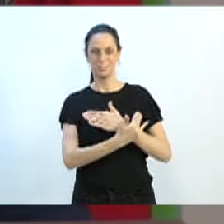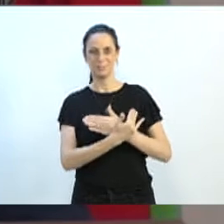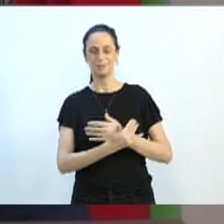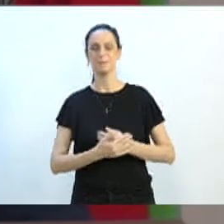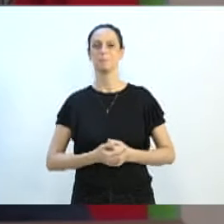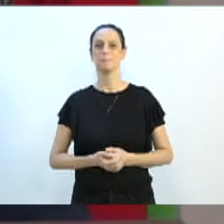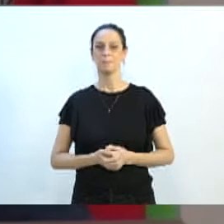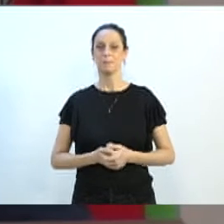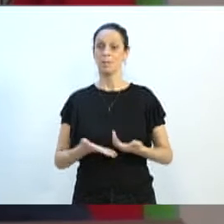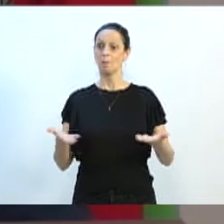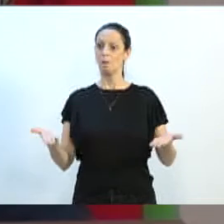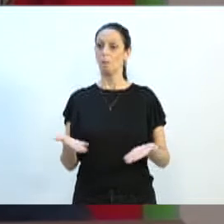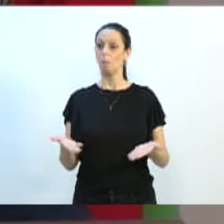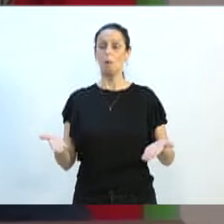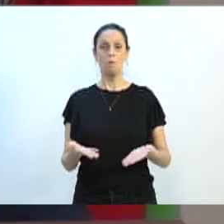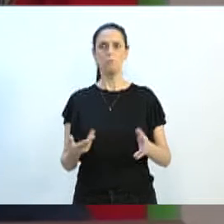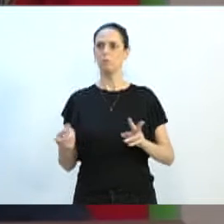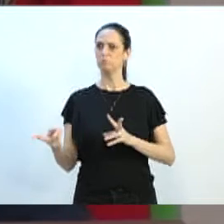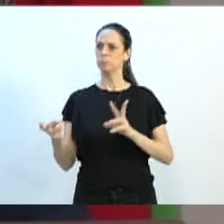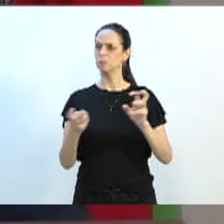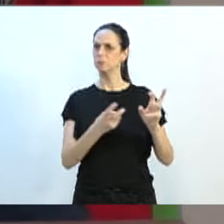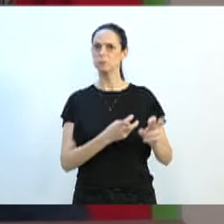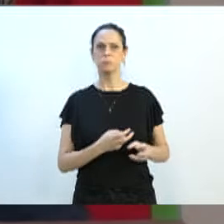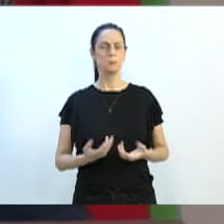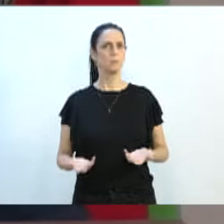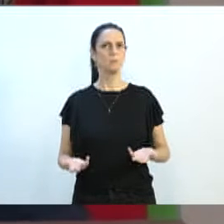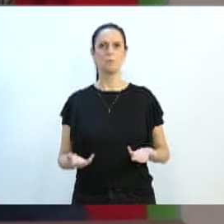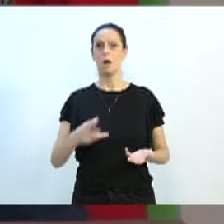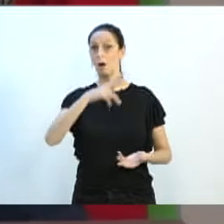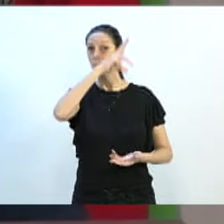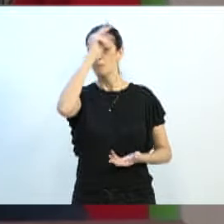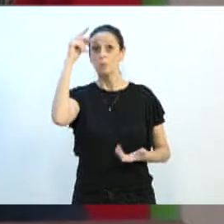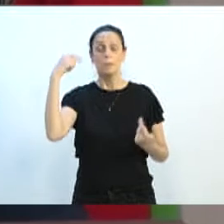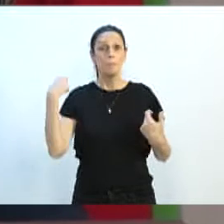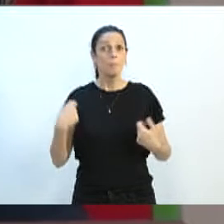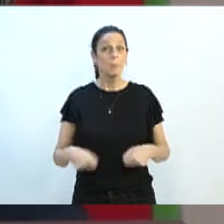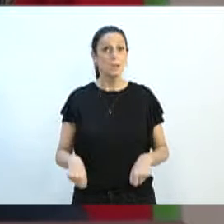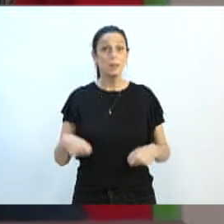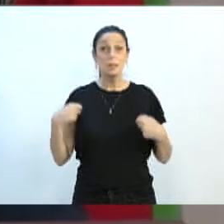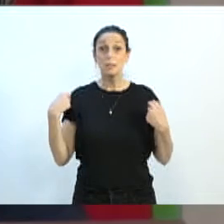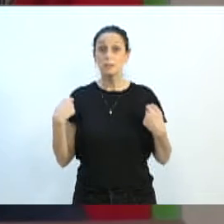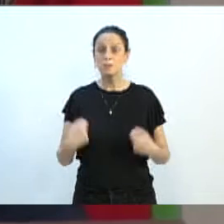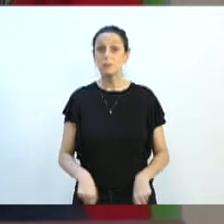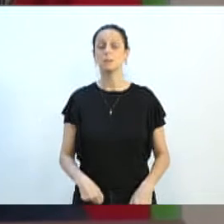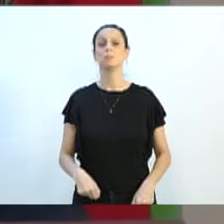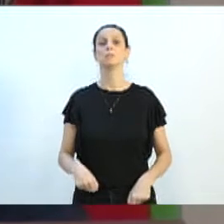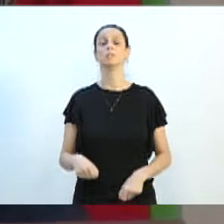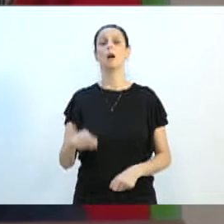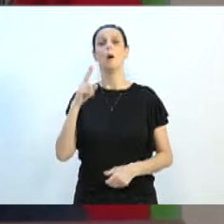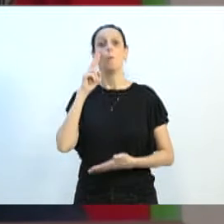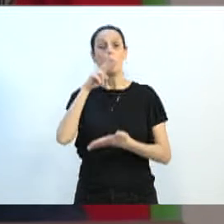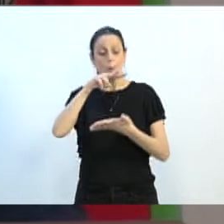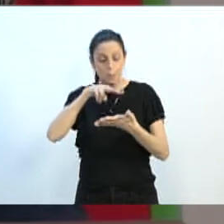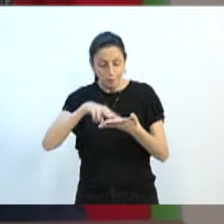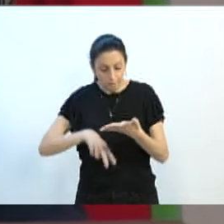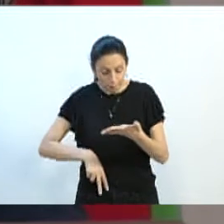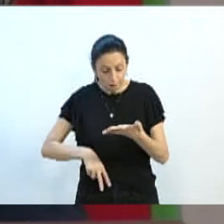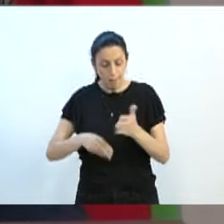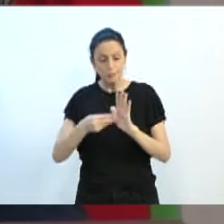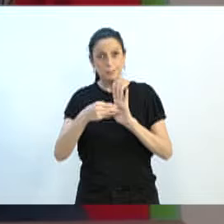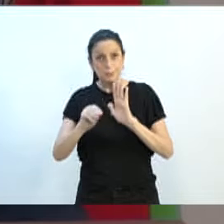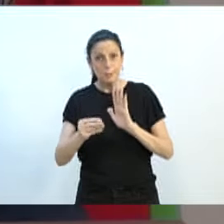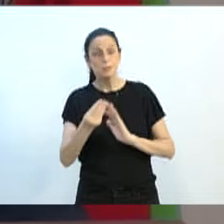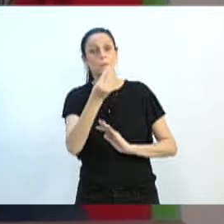Está uma situação que a Prefeitura precisa atender as nossas indicações. As indicações, principalmente,